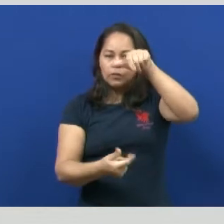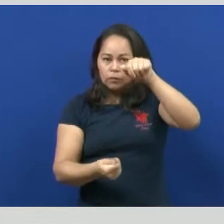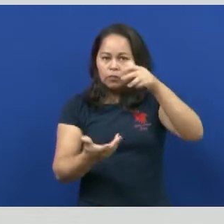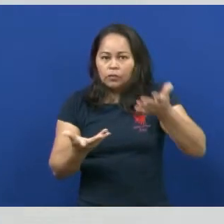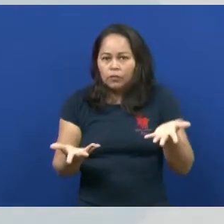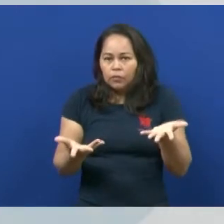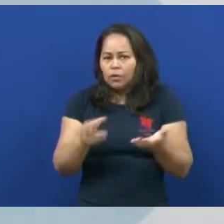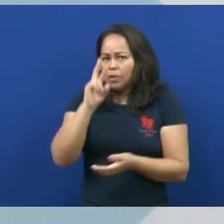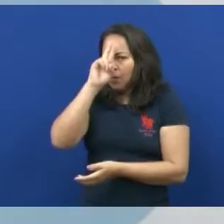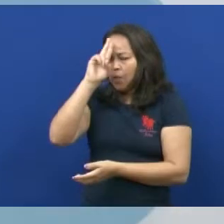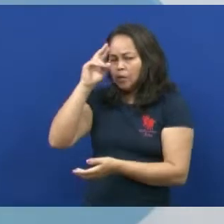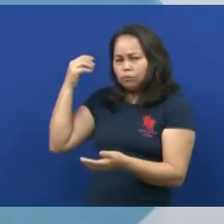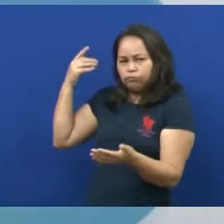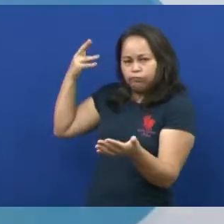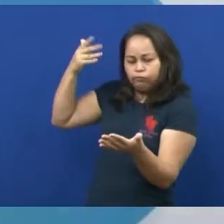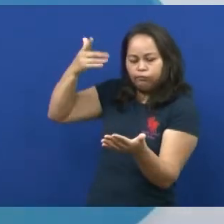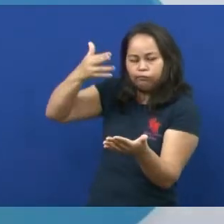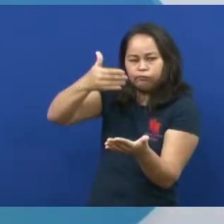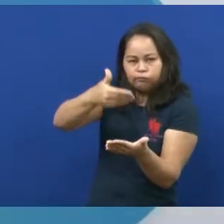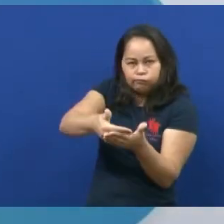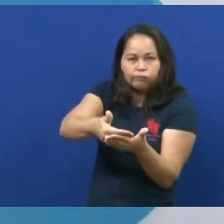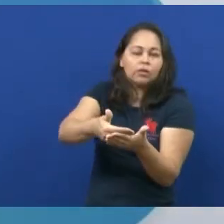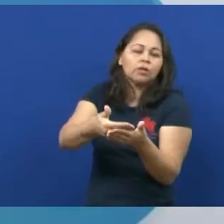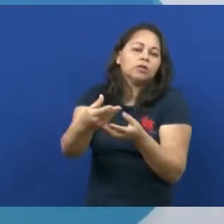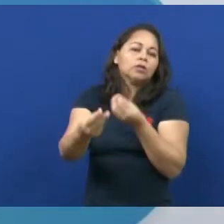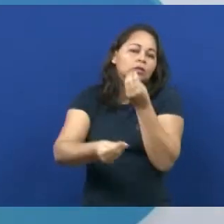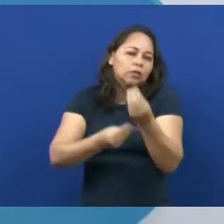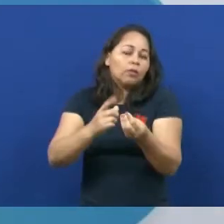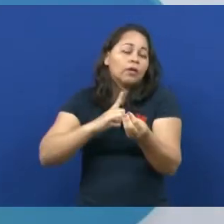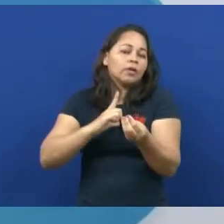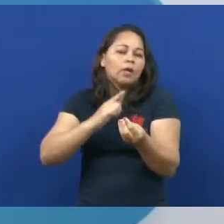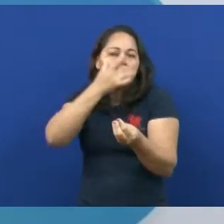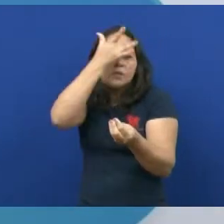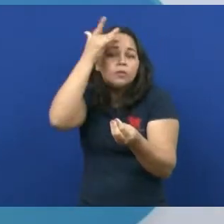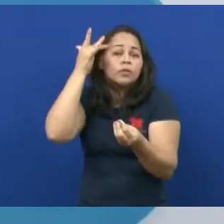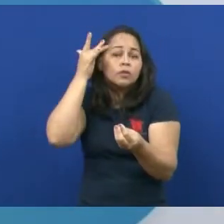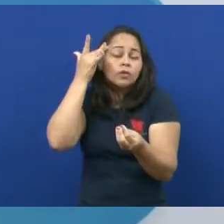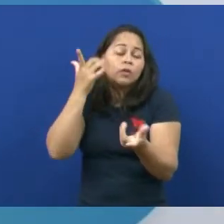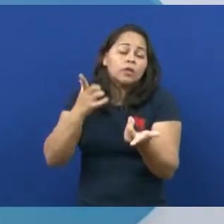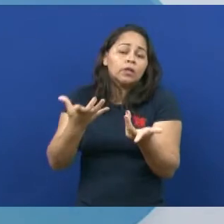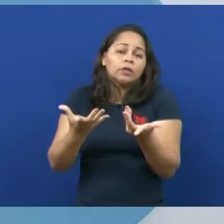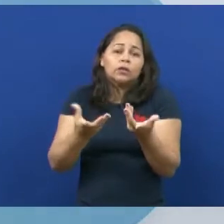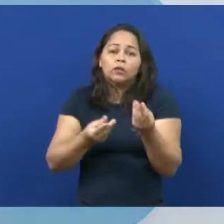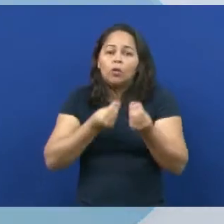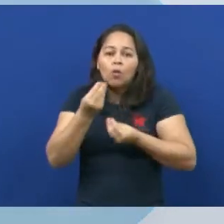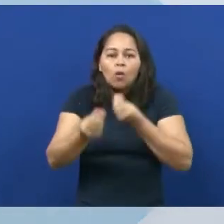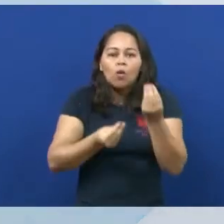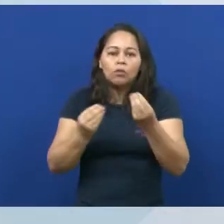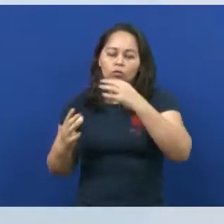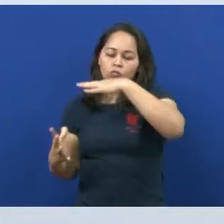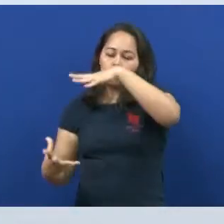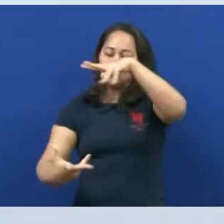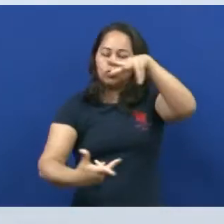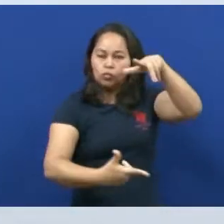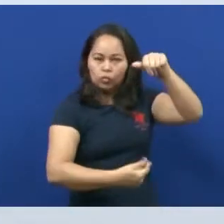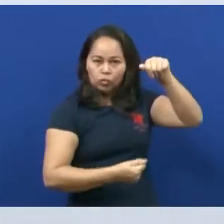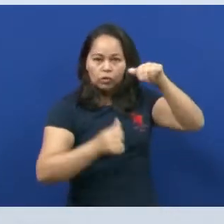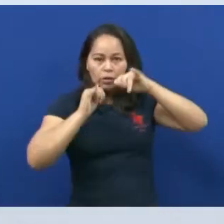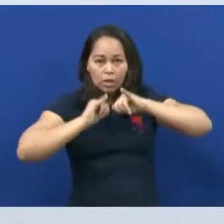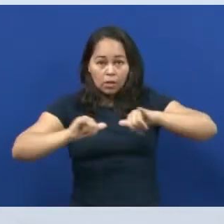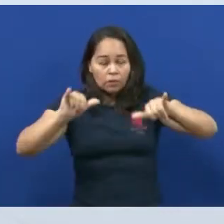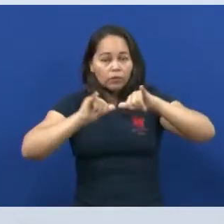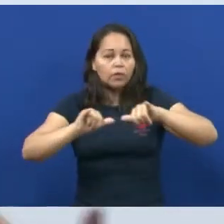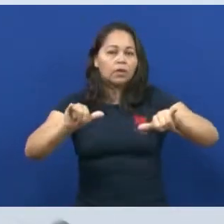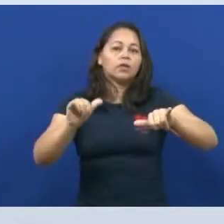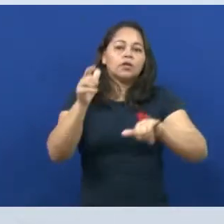pela história oficial que estabelece, história positivista, eles são tidos assim de uma forma universalizantes. E a gente